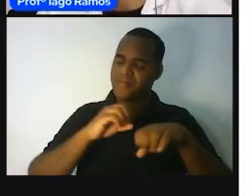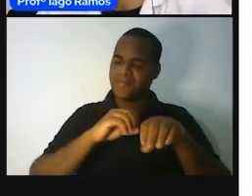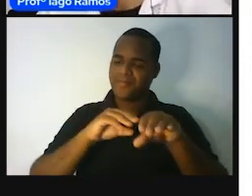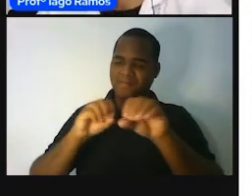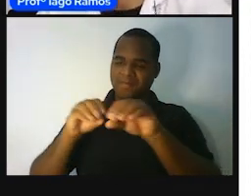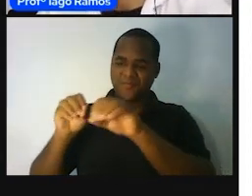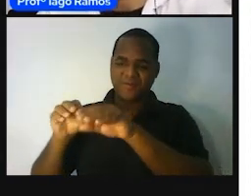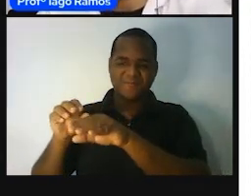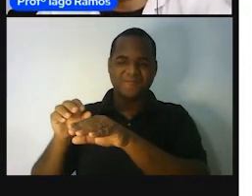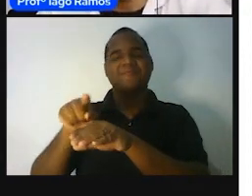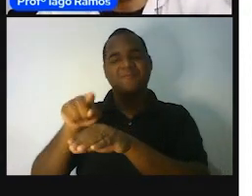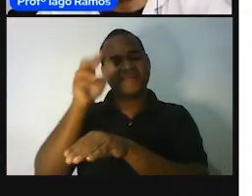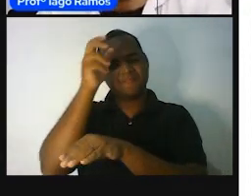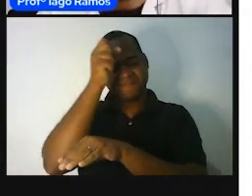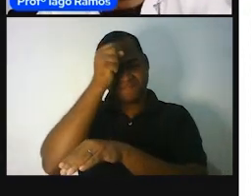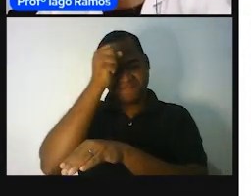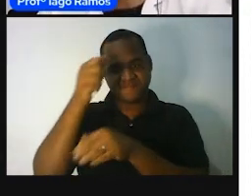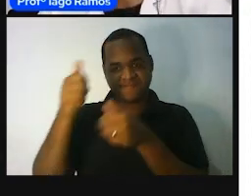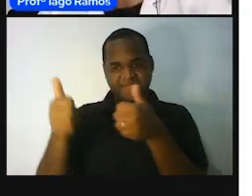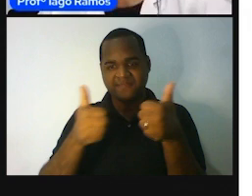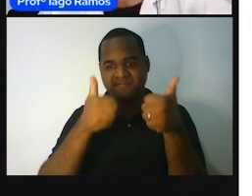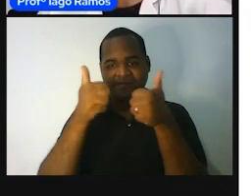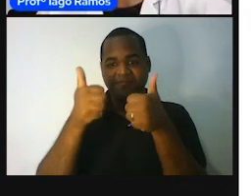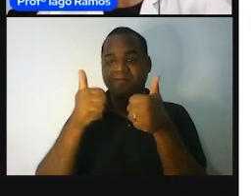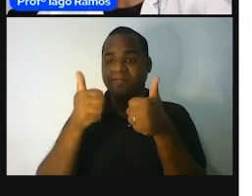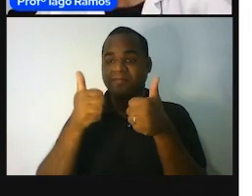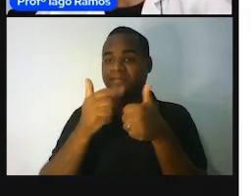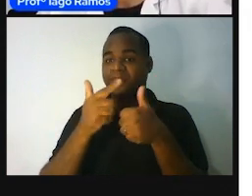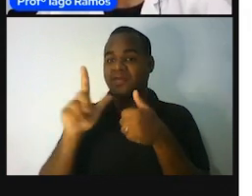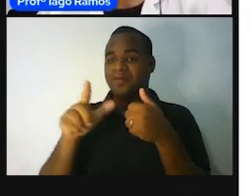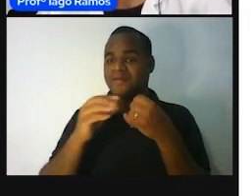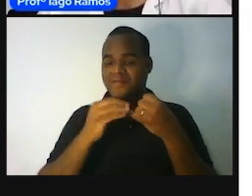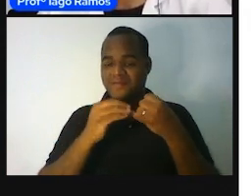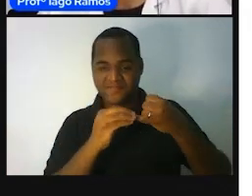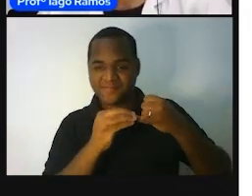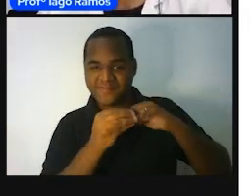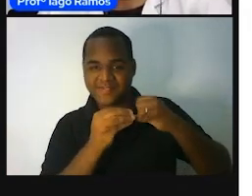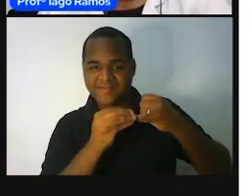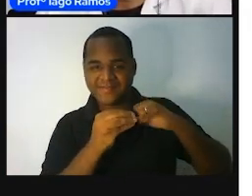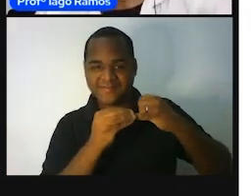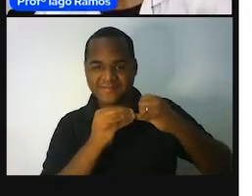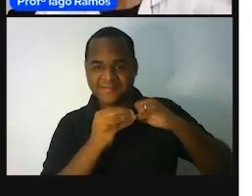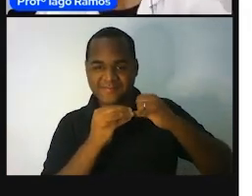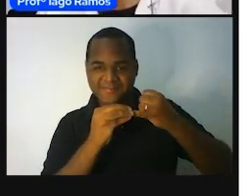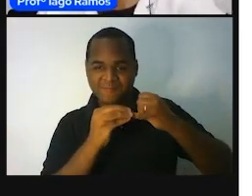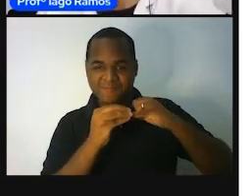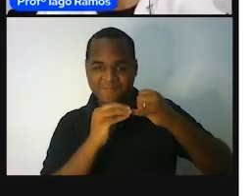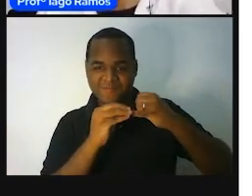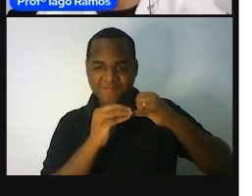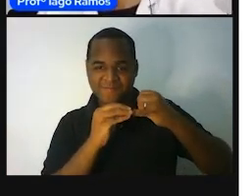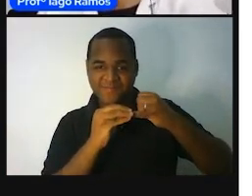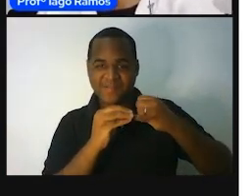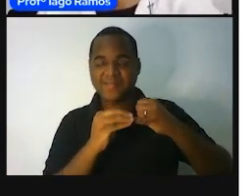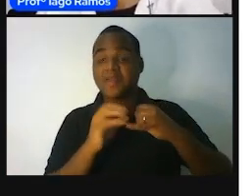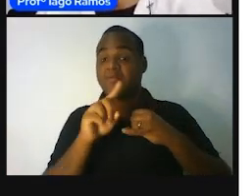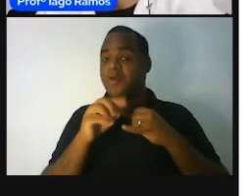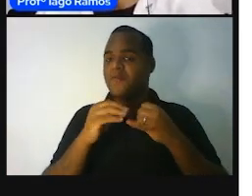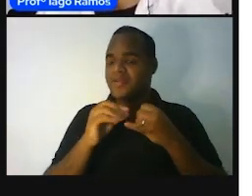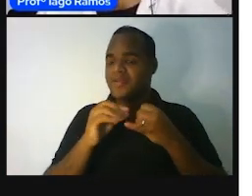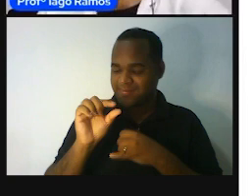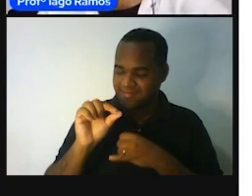lojas de Natal. Olha só, feijão. Esse feijão, esse grão, essa semente,